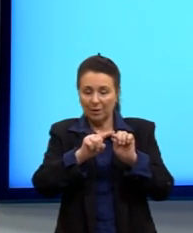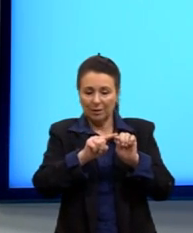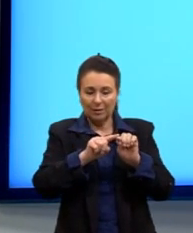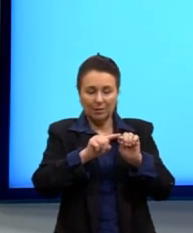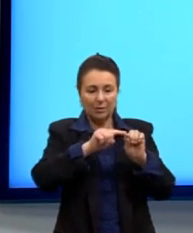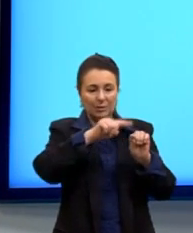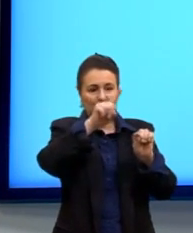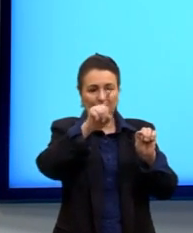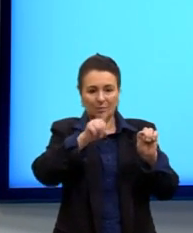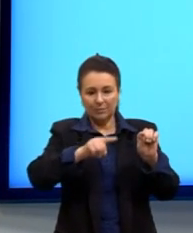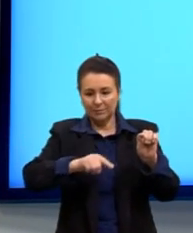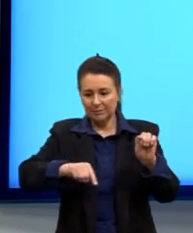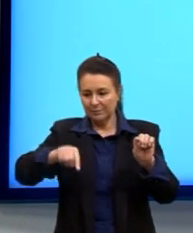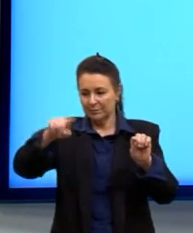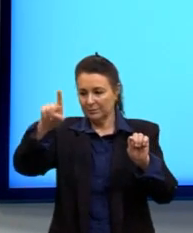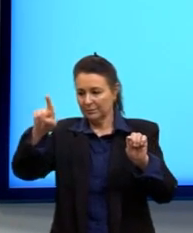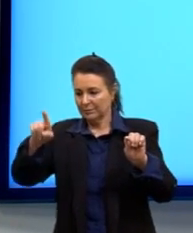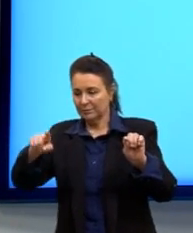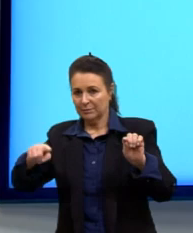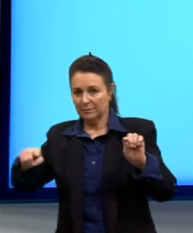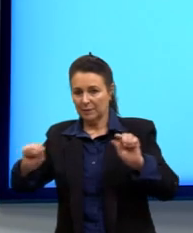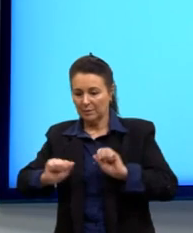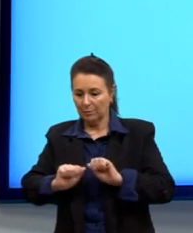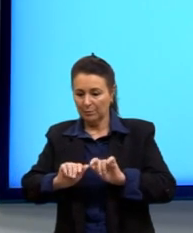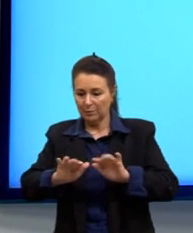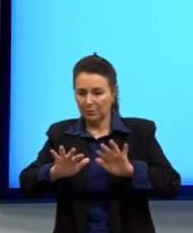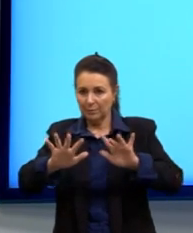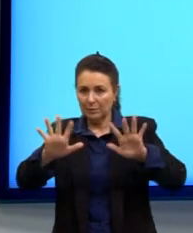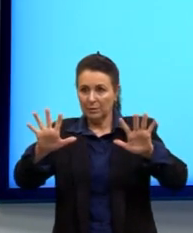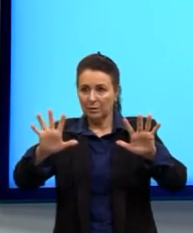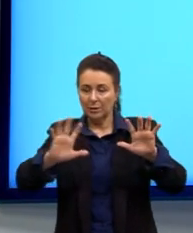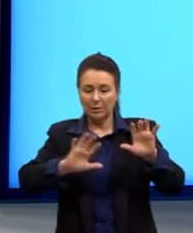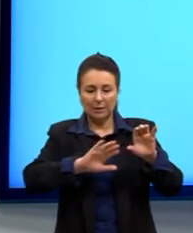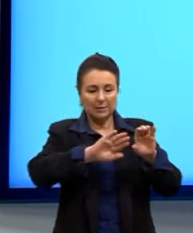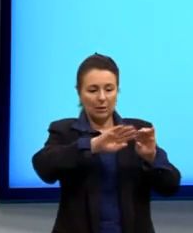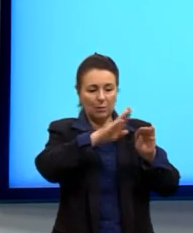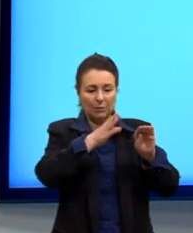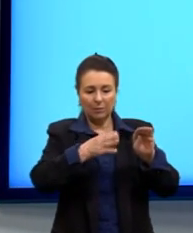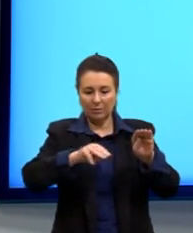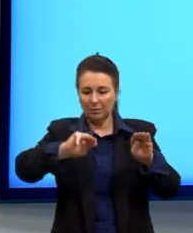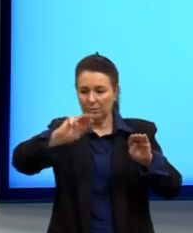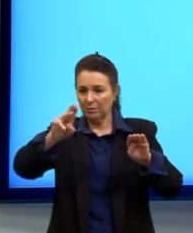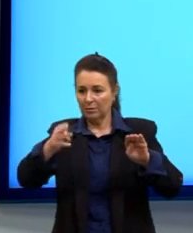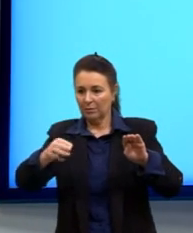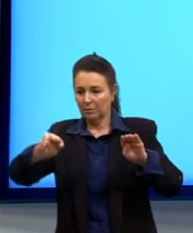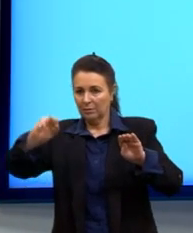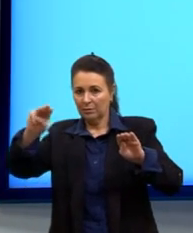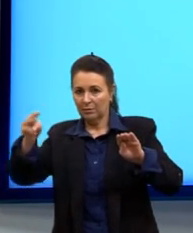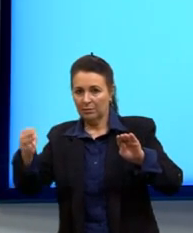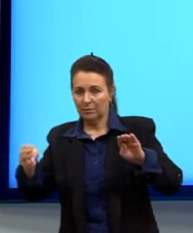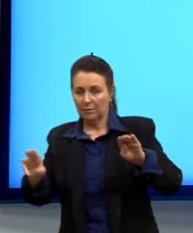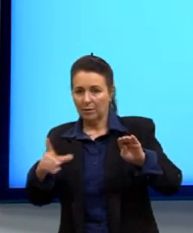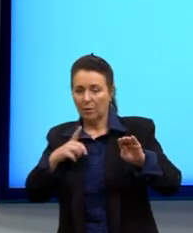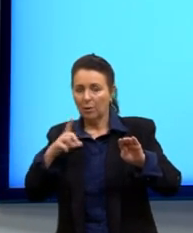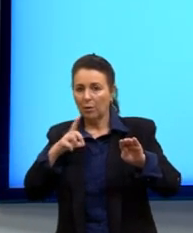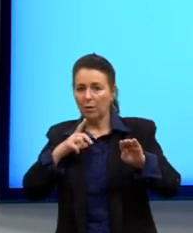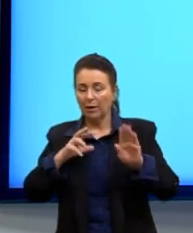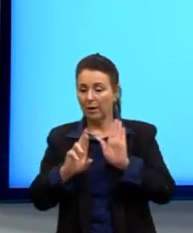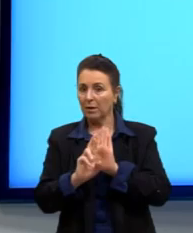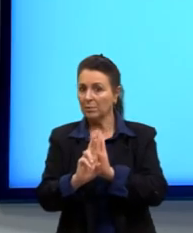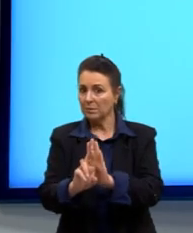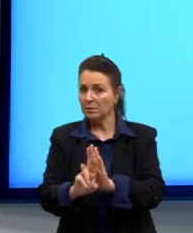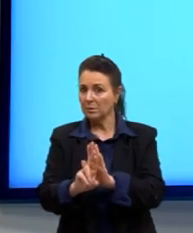que seria, mais ou menos, né, a propagação desse tipo de onda. Porque, claro, gente, isso aqui é uma representação de como que acontece.